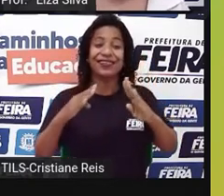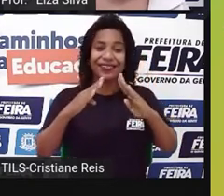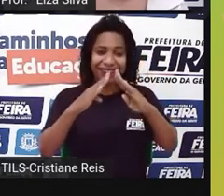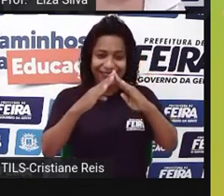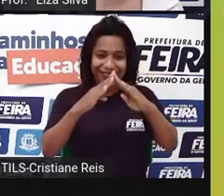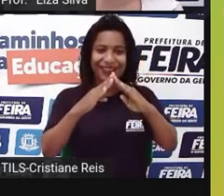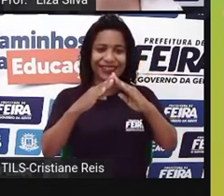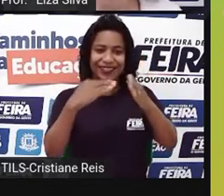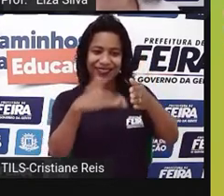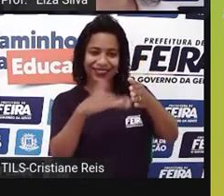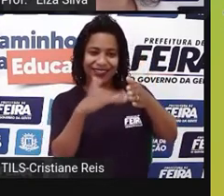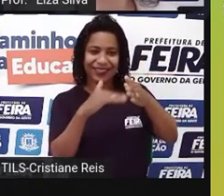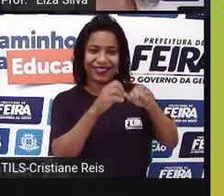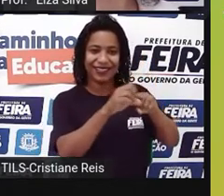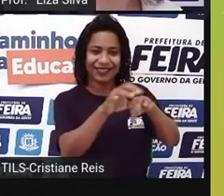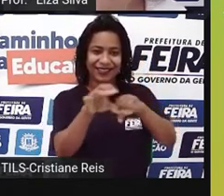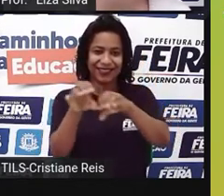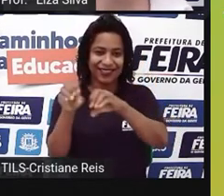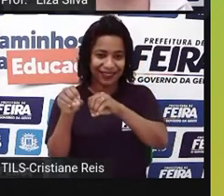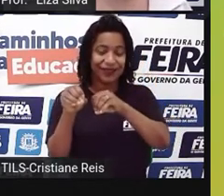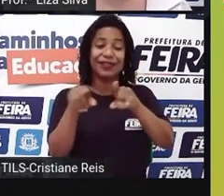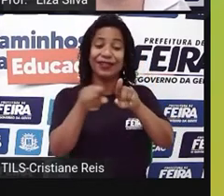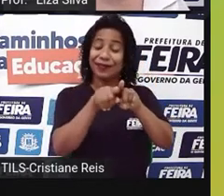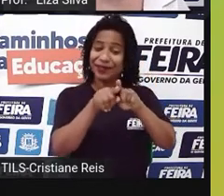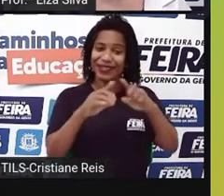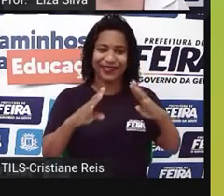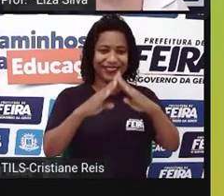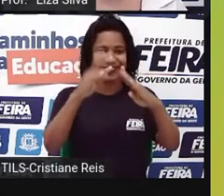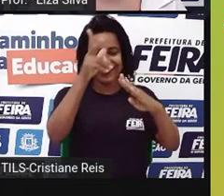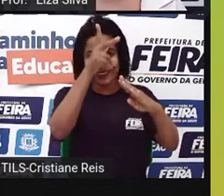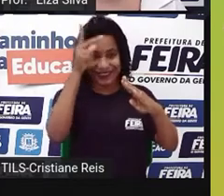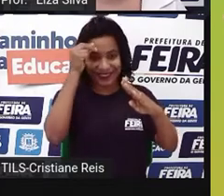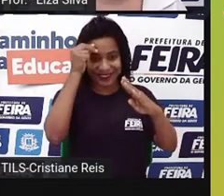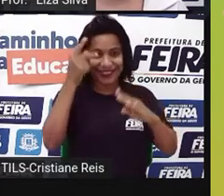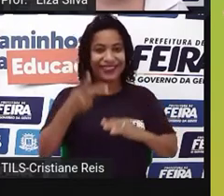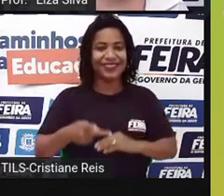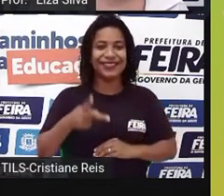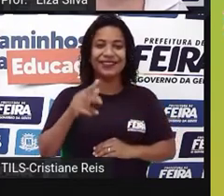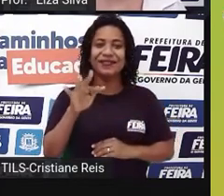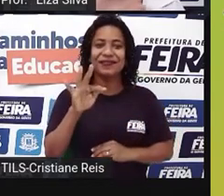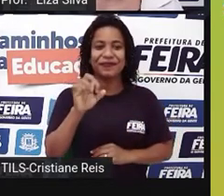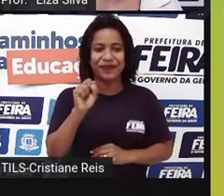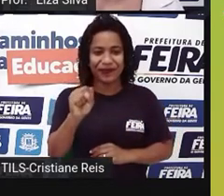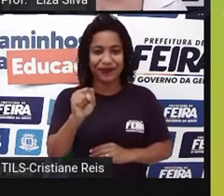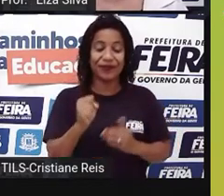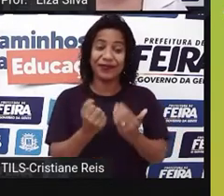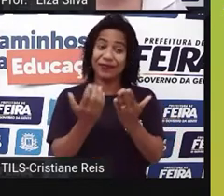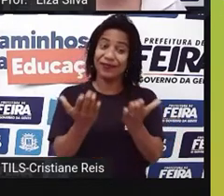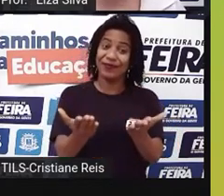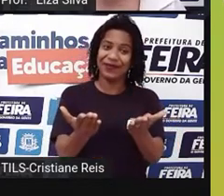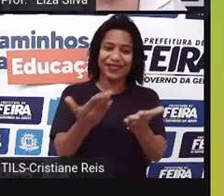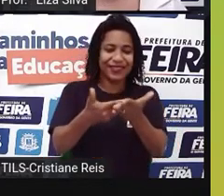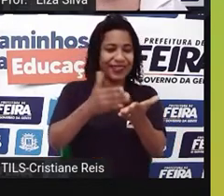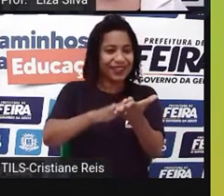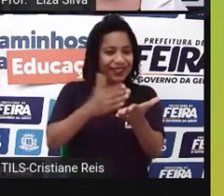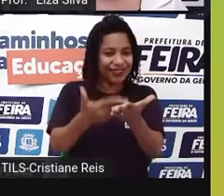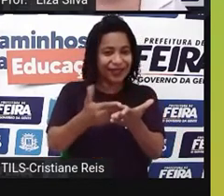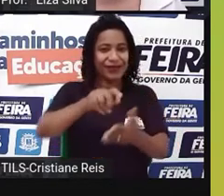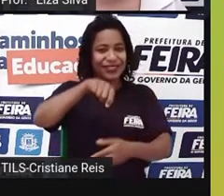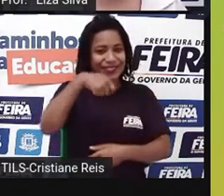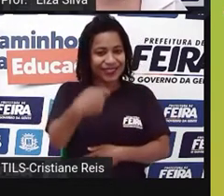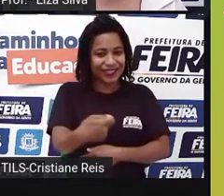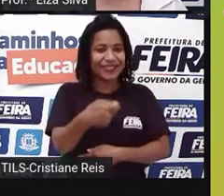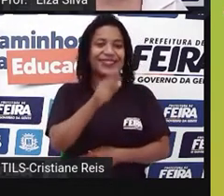da Secretaria de Educação e da Prefeitura Municipal de Feira de Santana. E ao nosso lado, a nossa